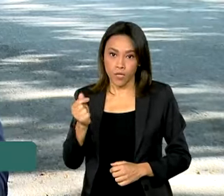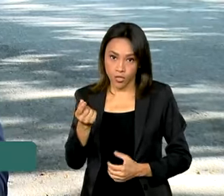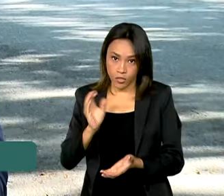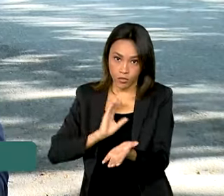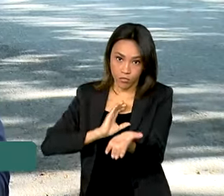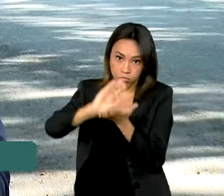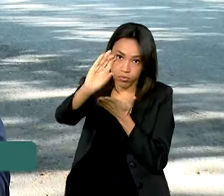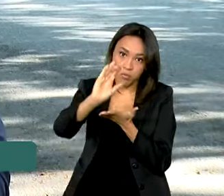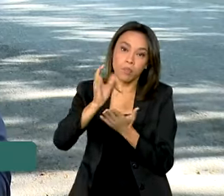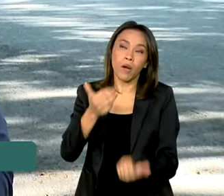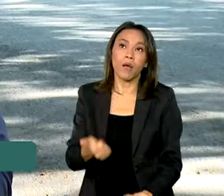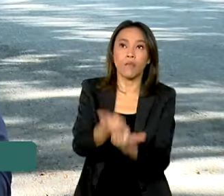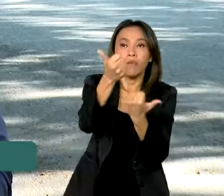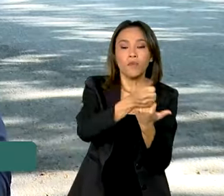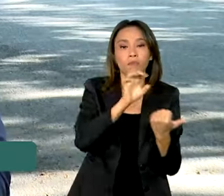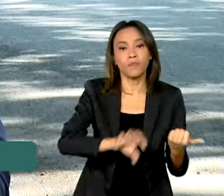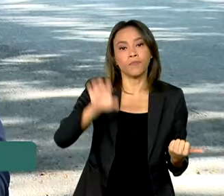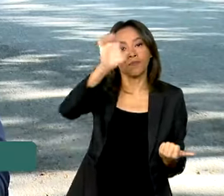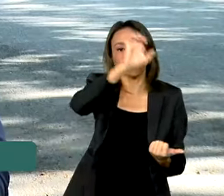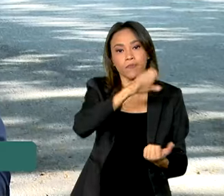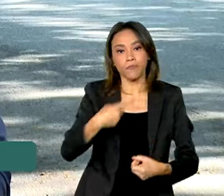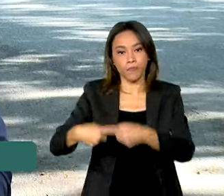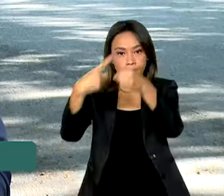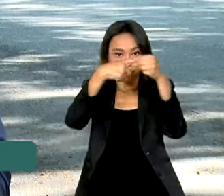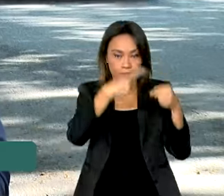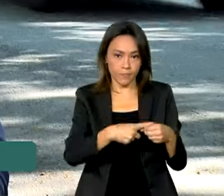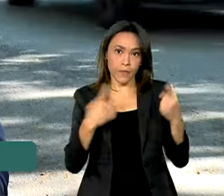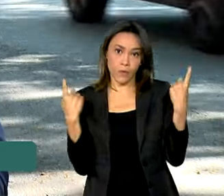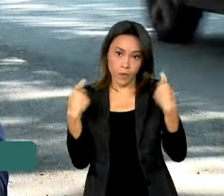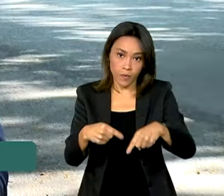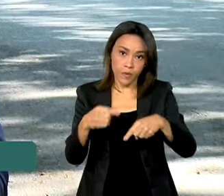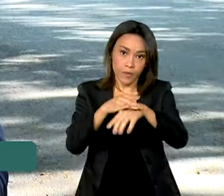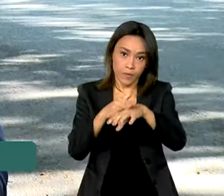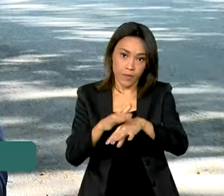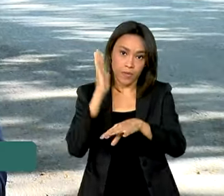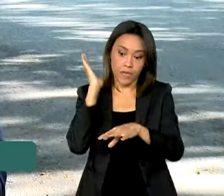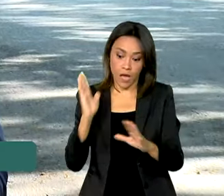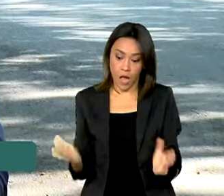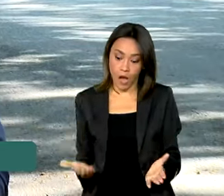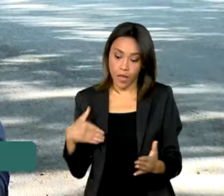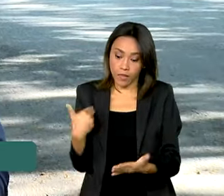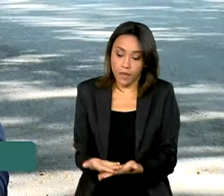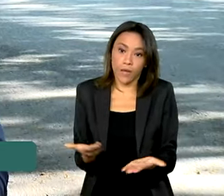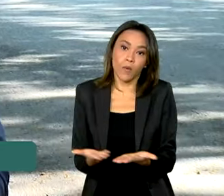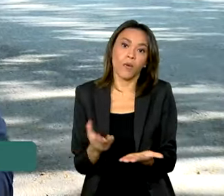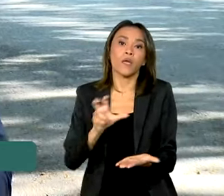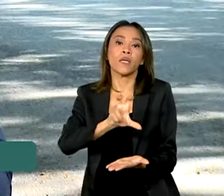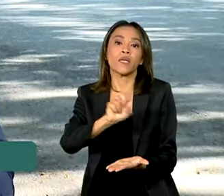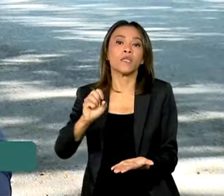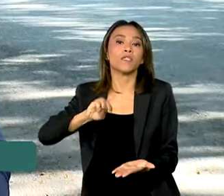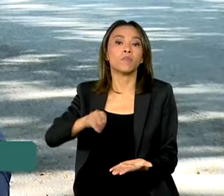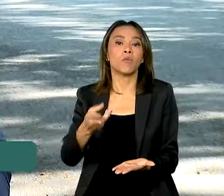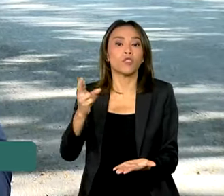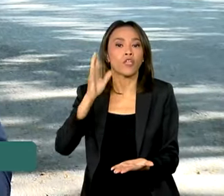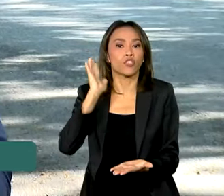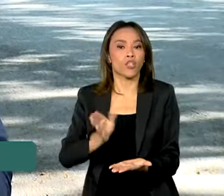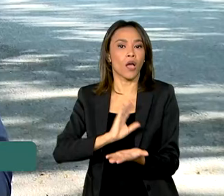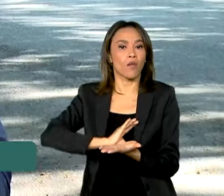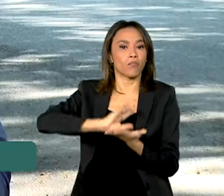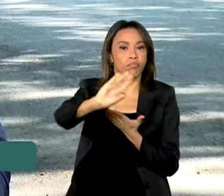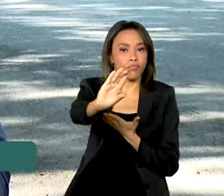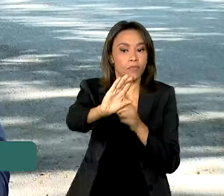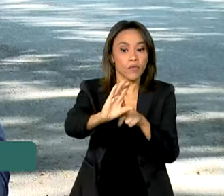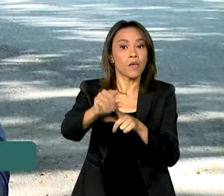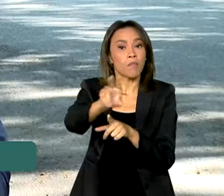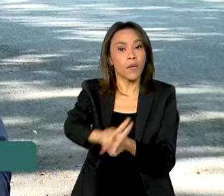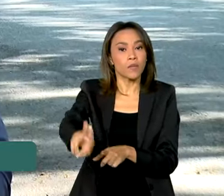municípios no combate à doença e, até agora, repassou quase 500 milhões de reais, valor usado também